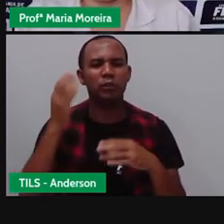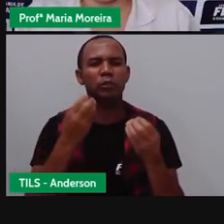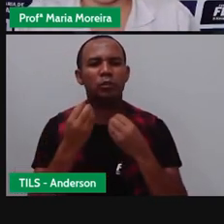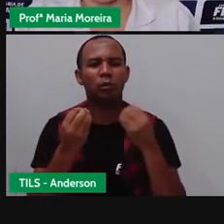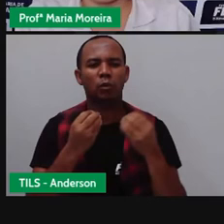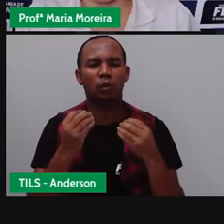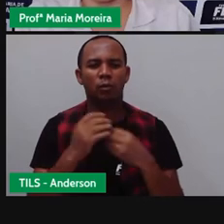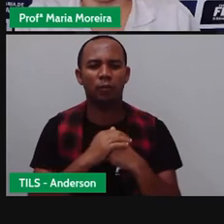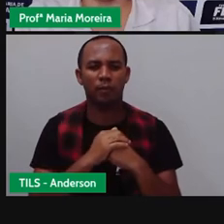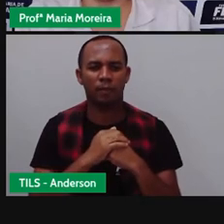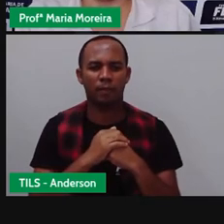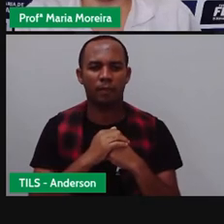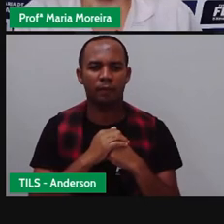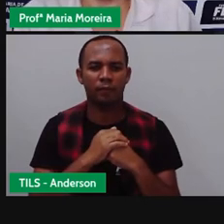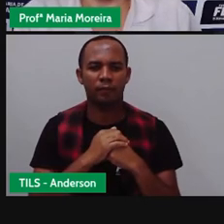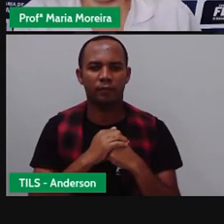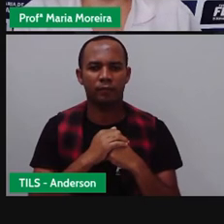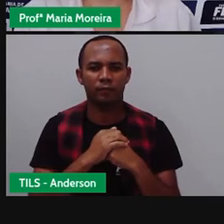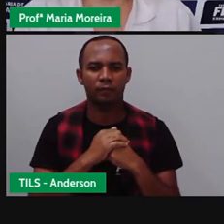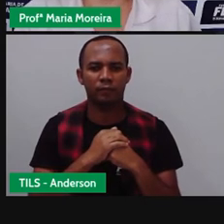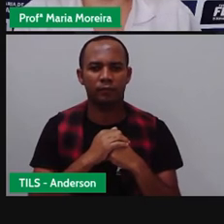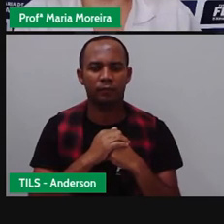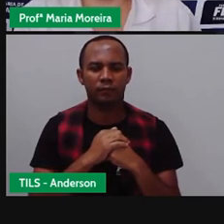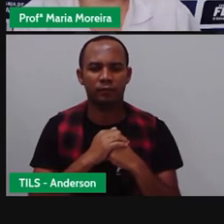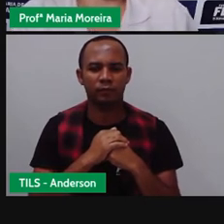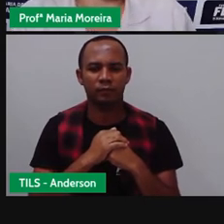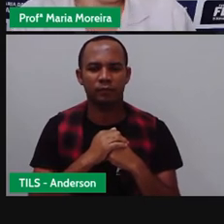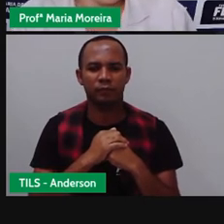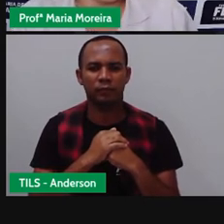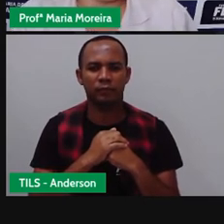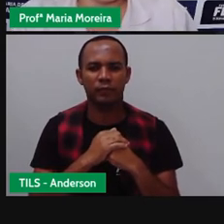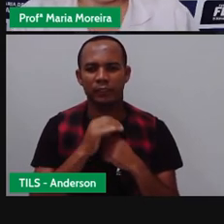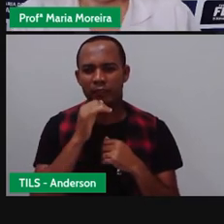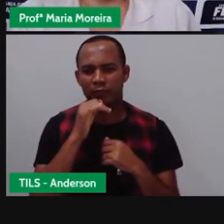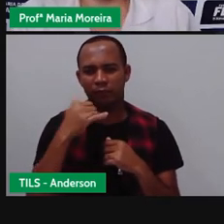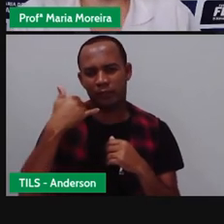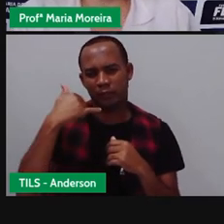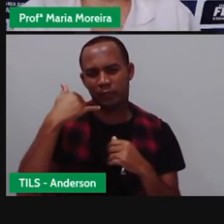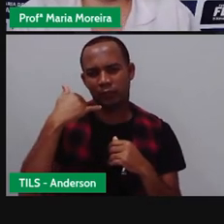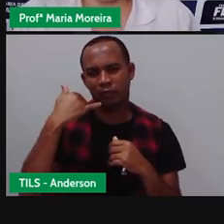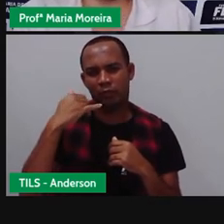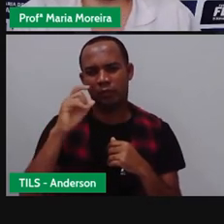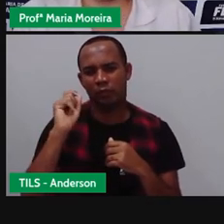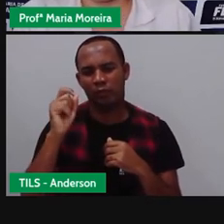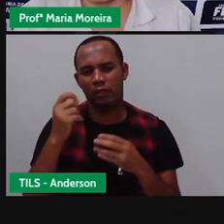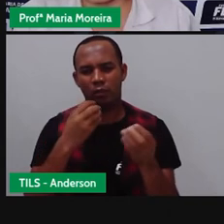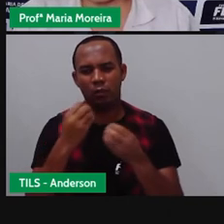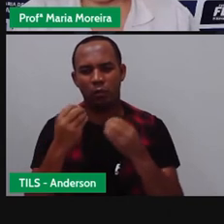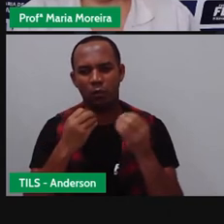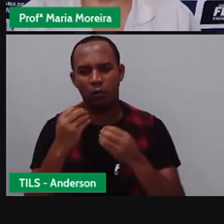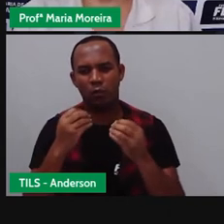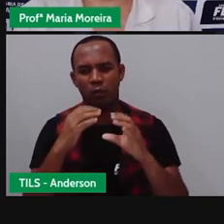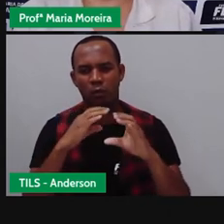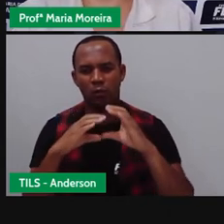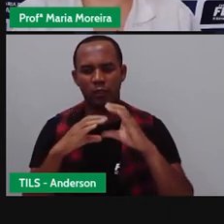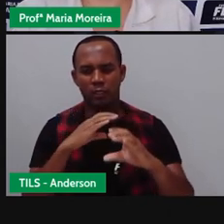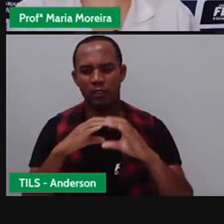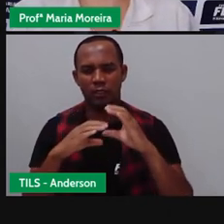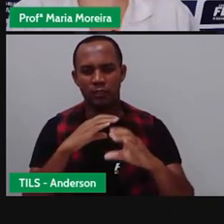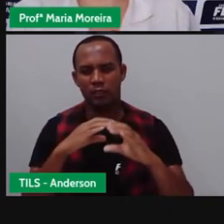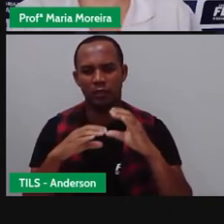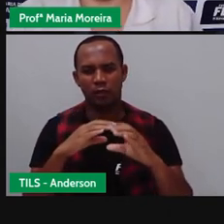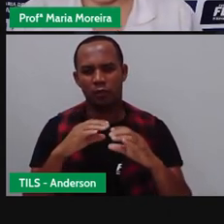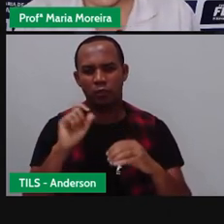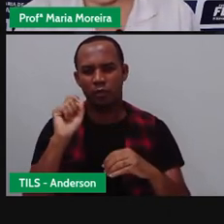fantástica, né? Bom, atualmente os celulares, né? São um dos meios de comunicação